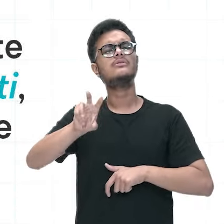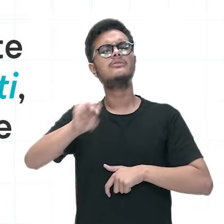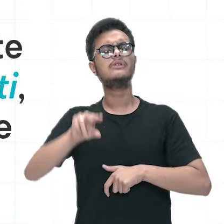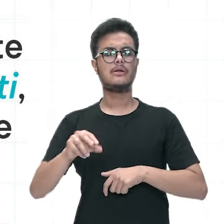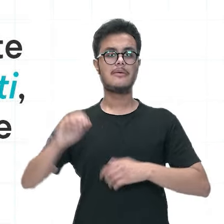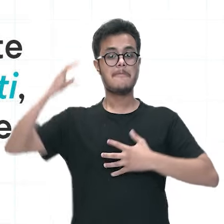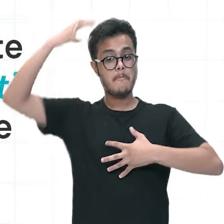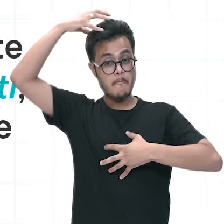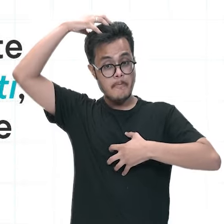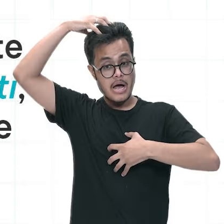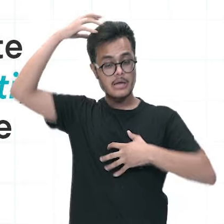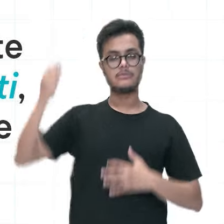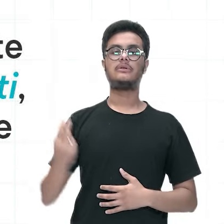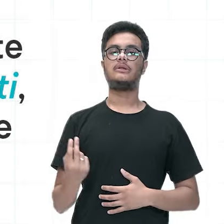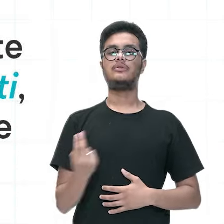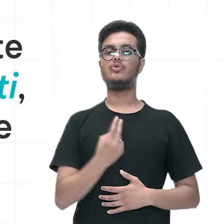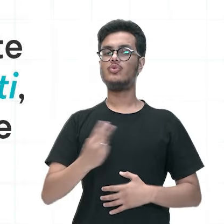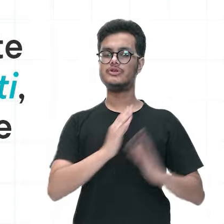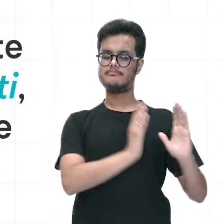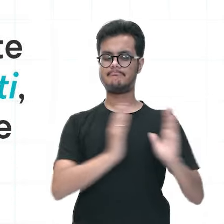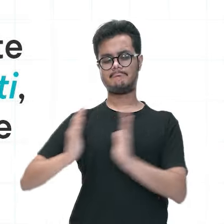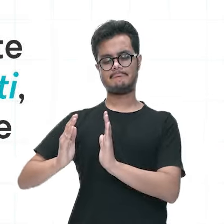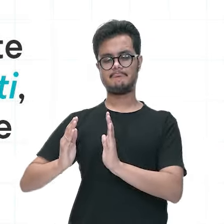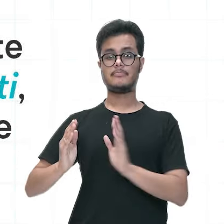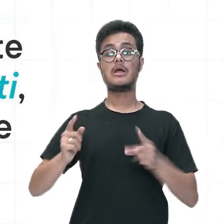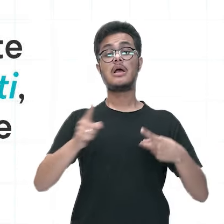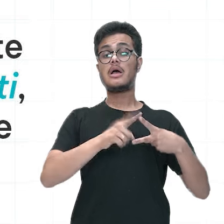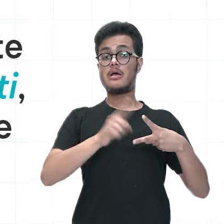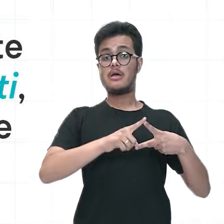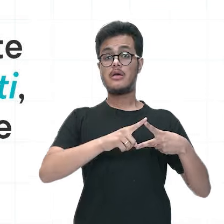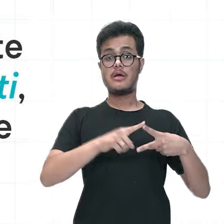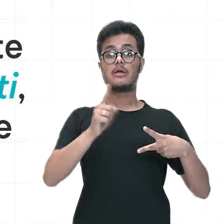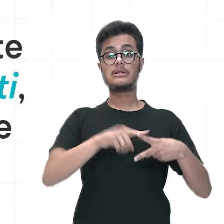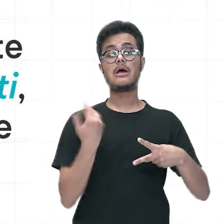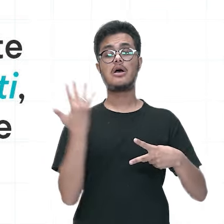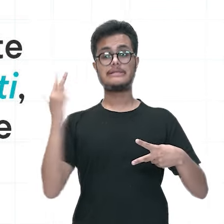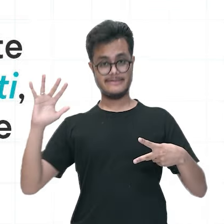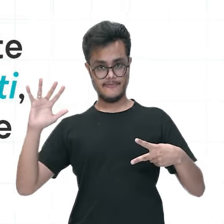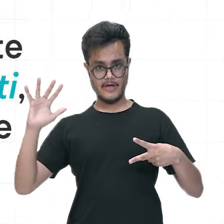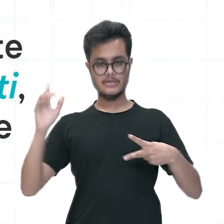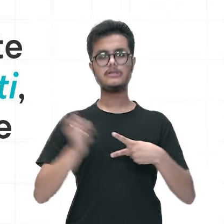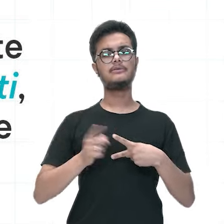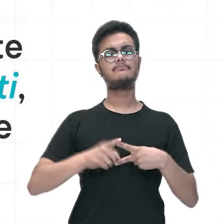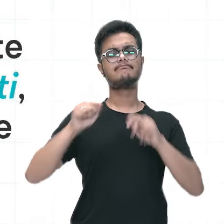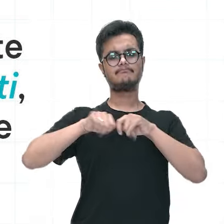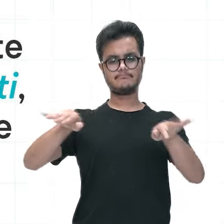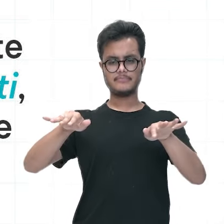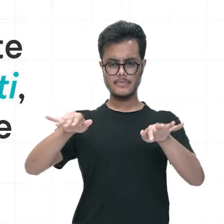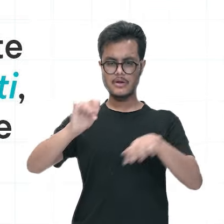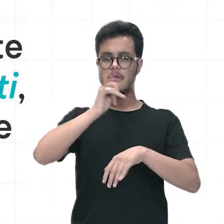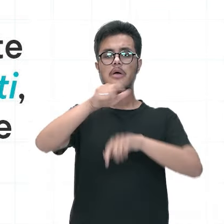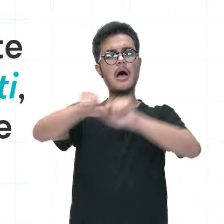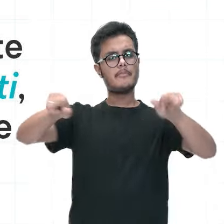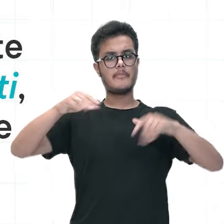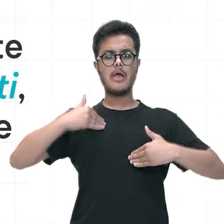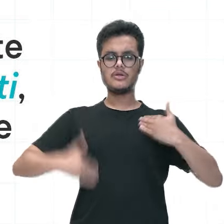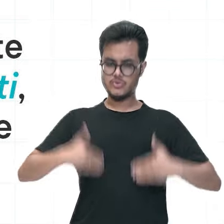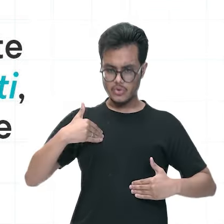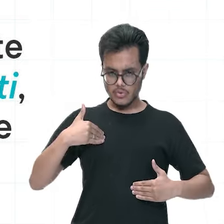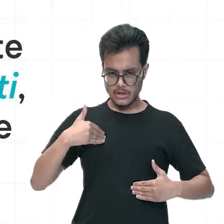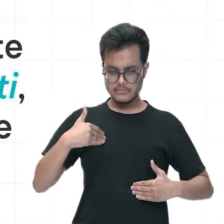variações da febre amarela. A gente tem aí a febre amarela silvestre que vai ser transmitida aos humanos